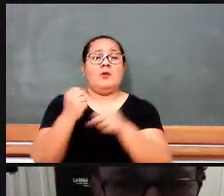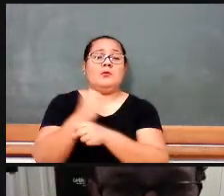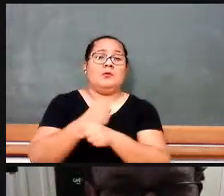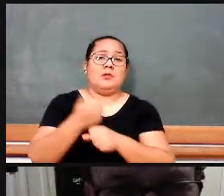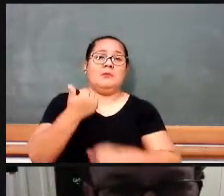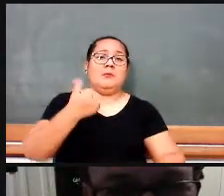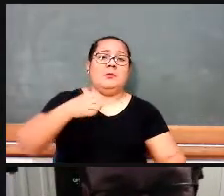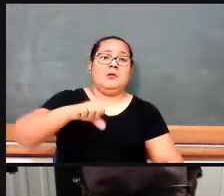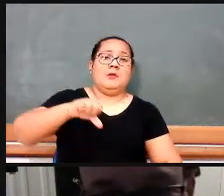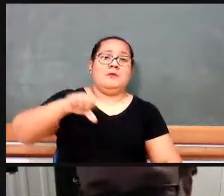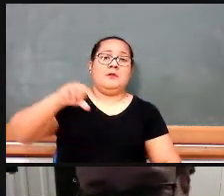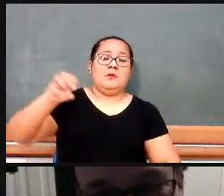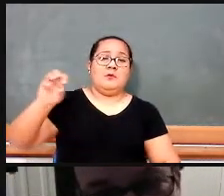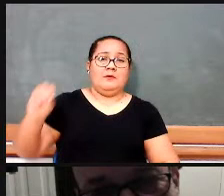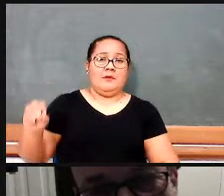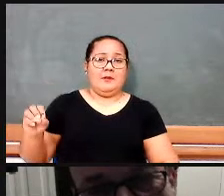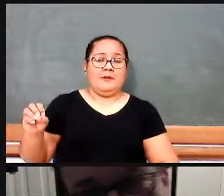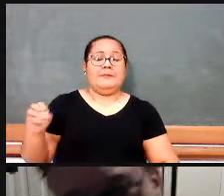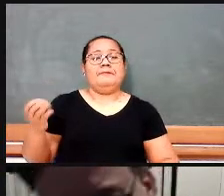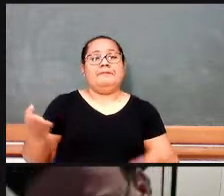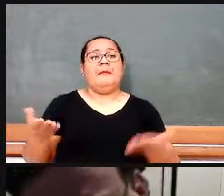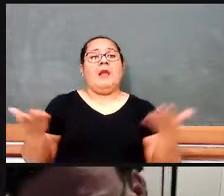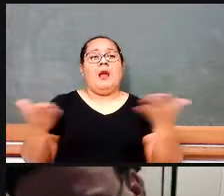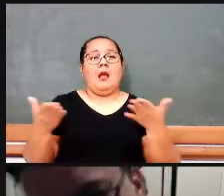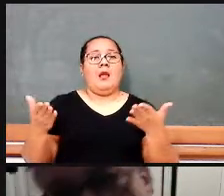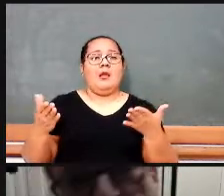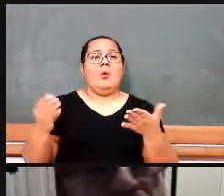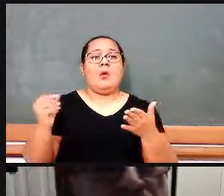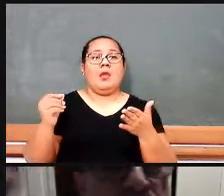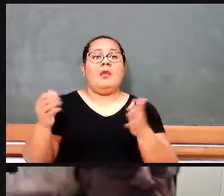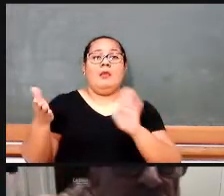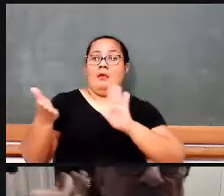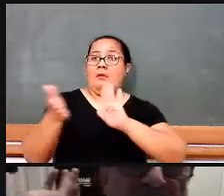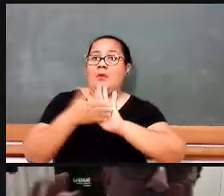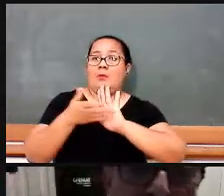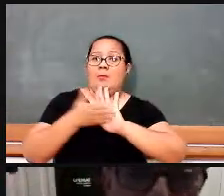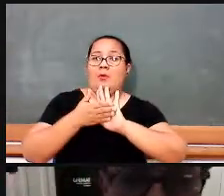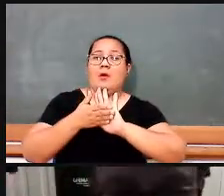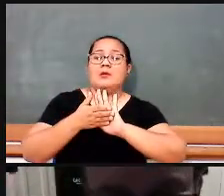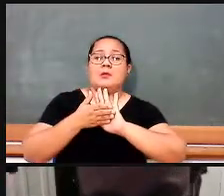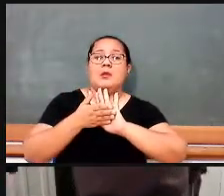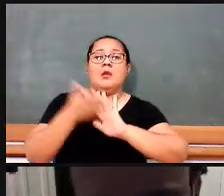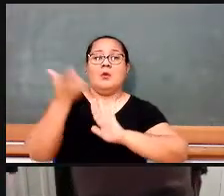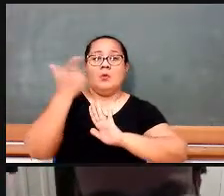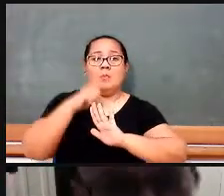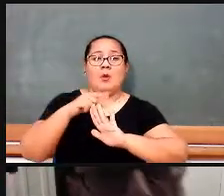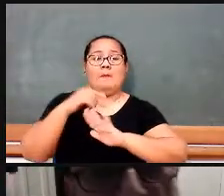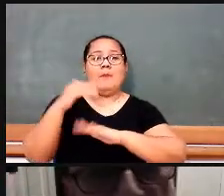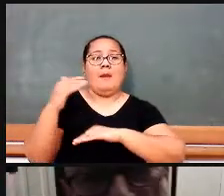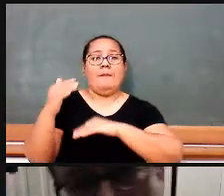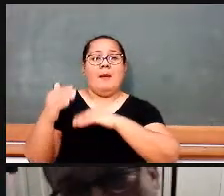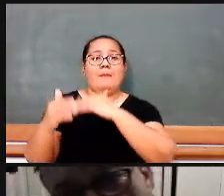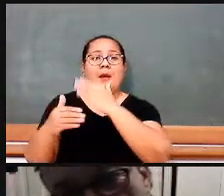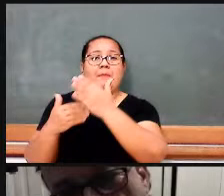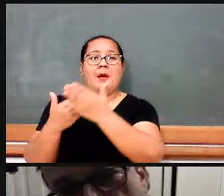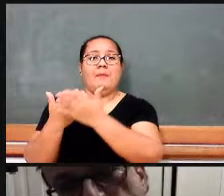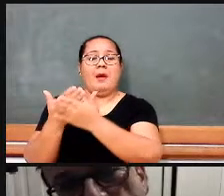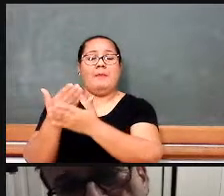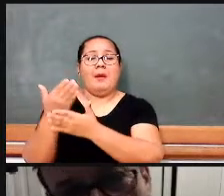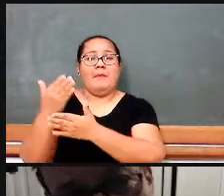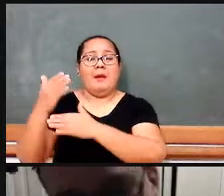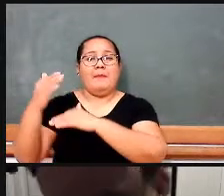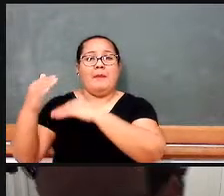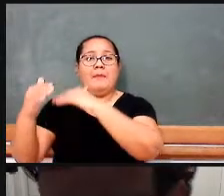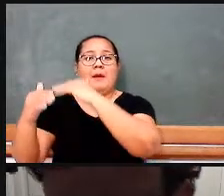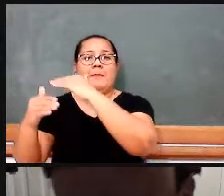tivemos uma proposta que acabou transcendendo o tempo, nasce no governo Fernando Henrique, através do governo, os